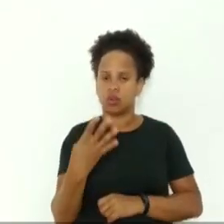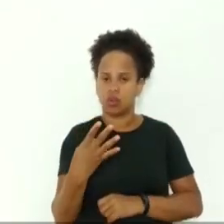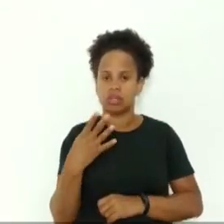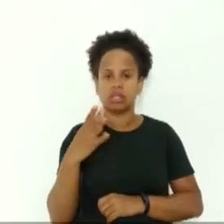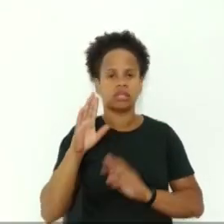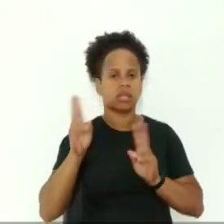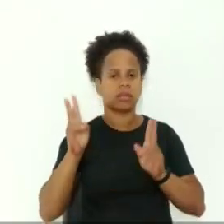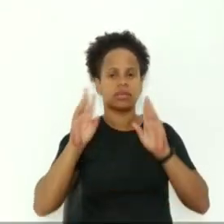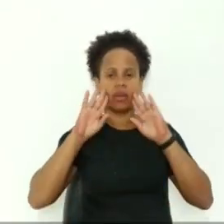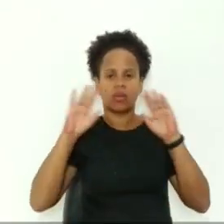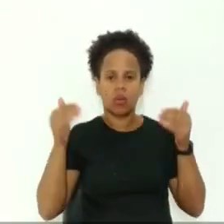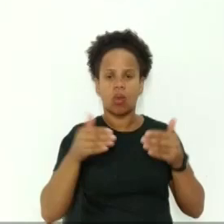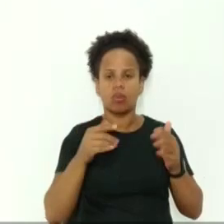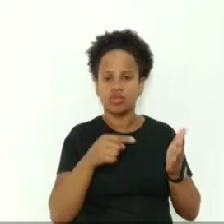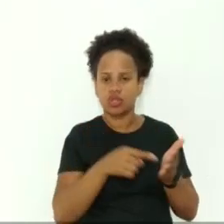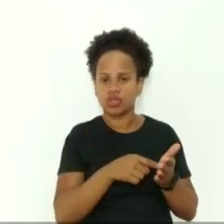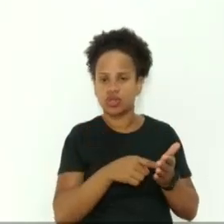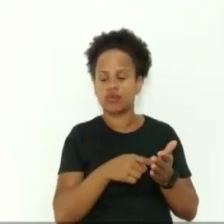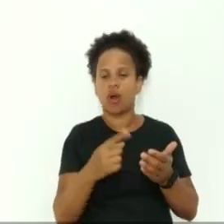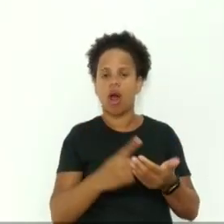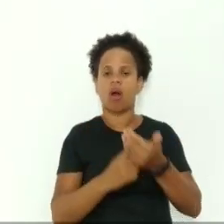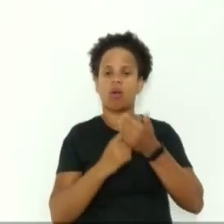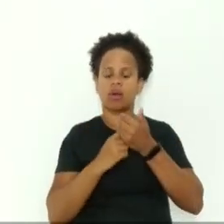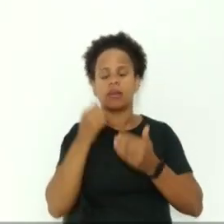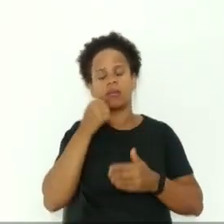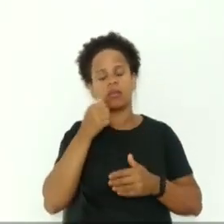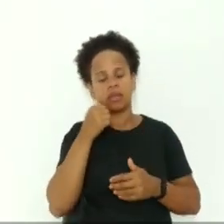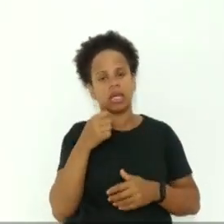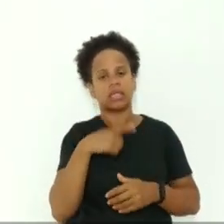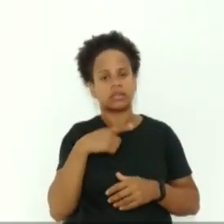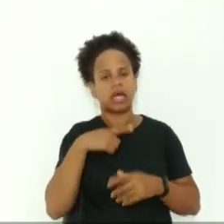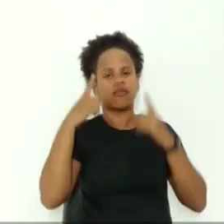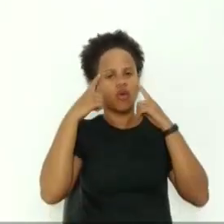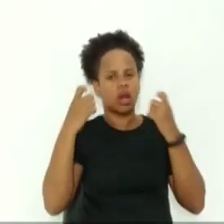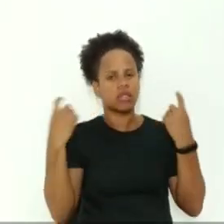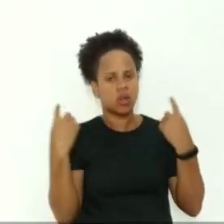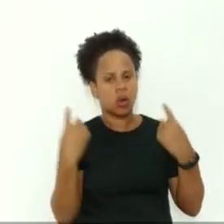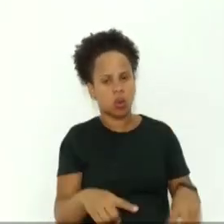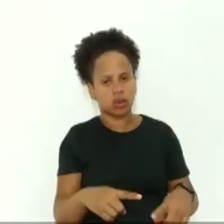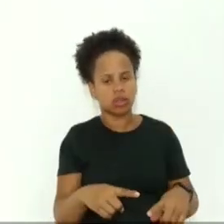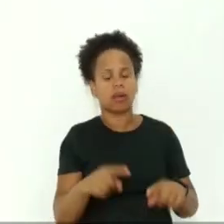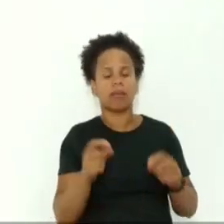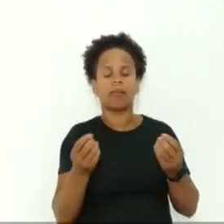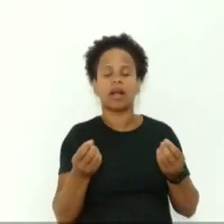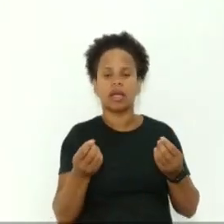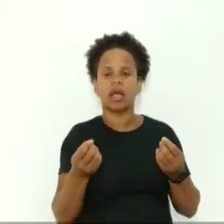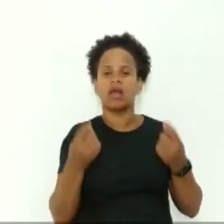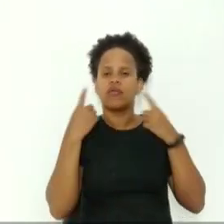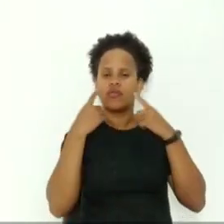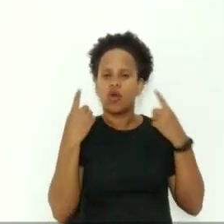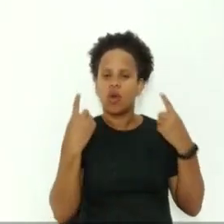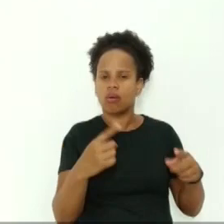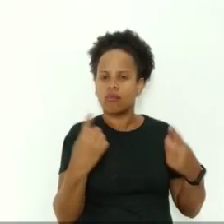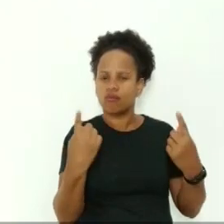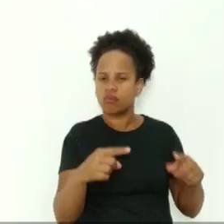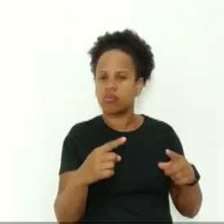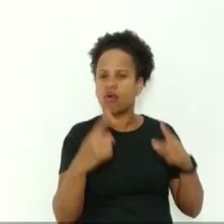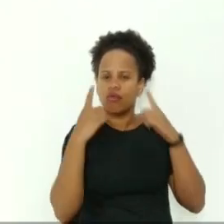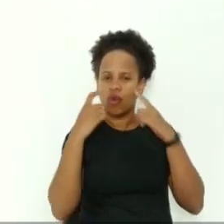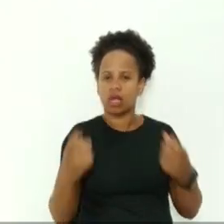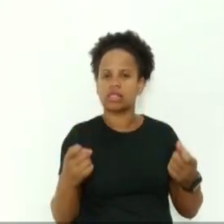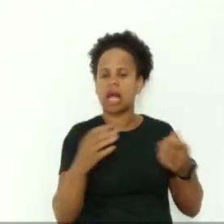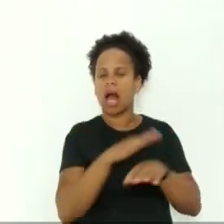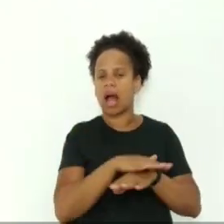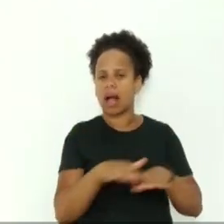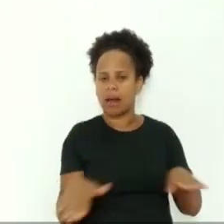vítimas de violência com tal benefício, possibilitando o rompimento do ciclo de violência de maneira digna. Este